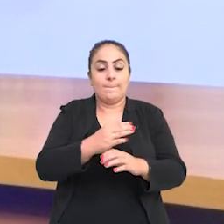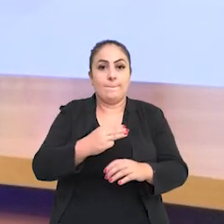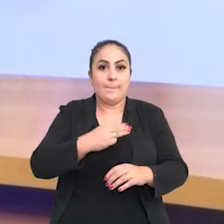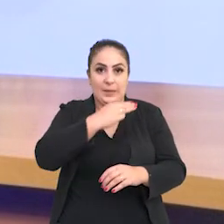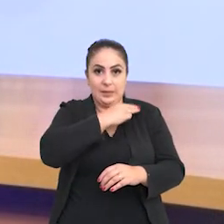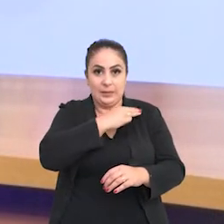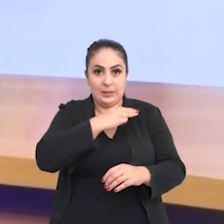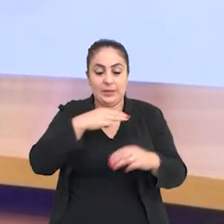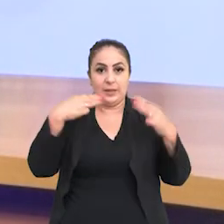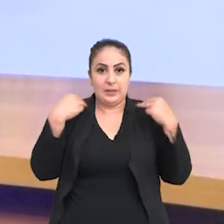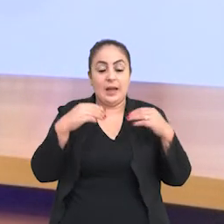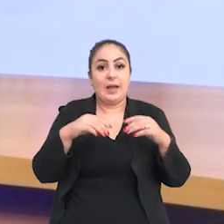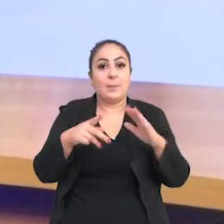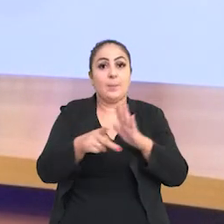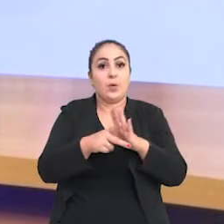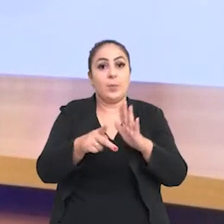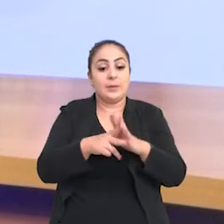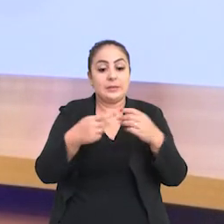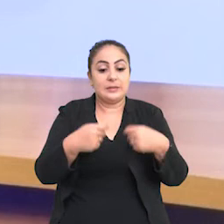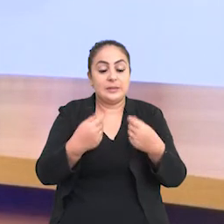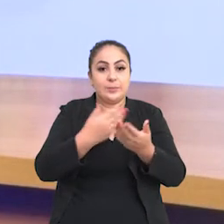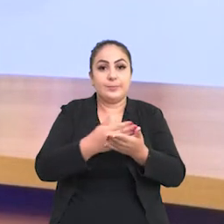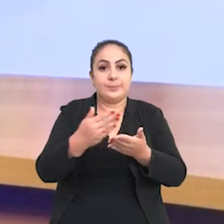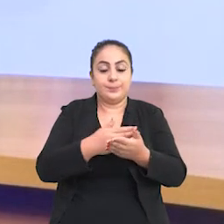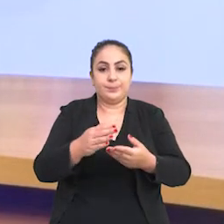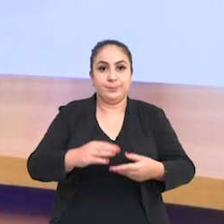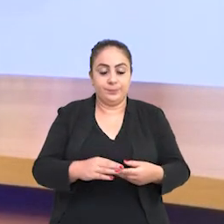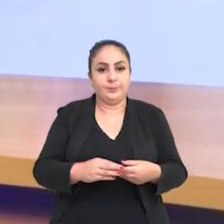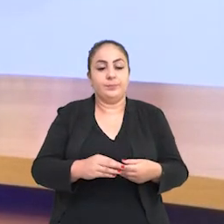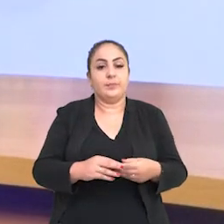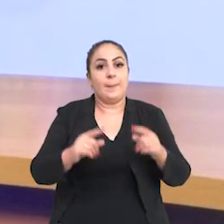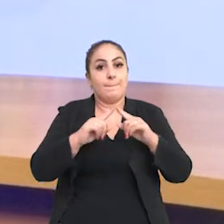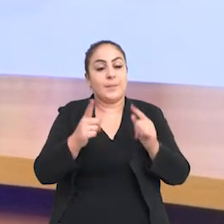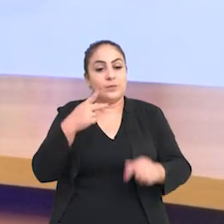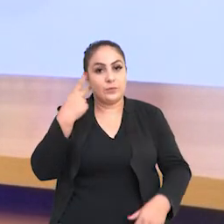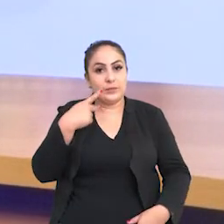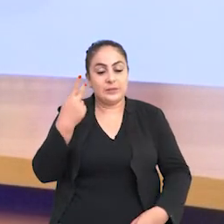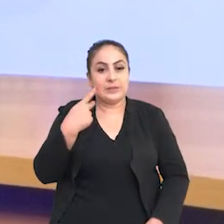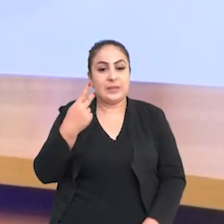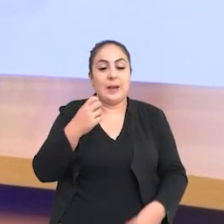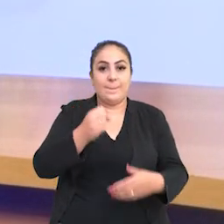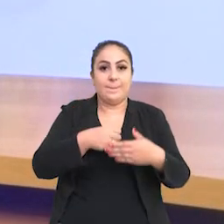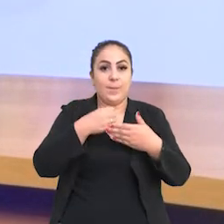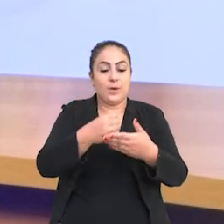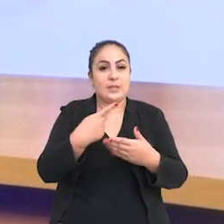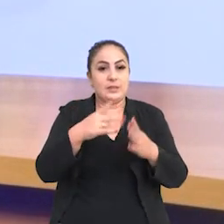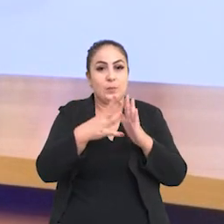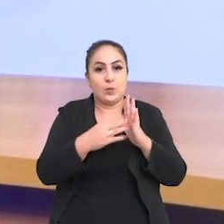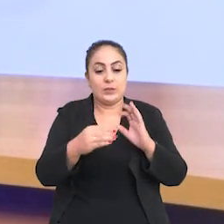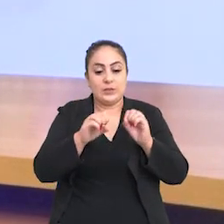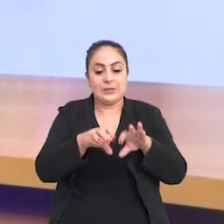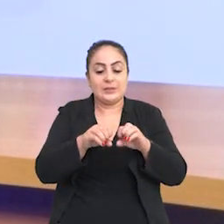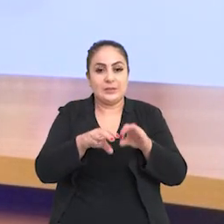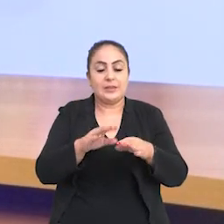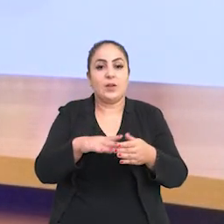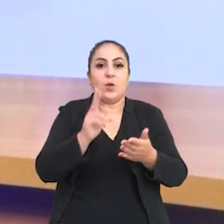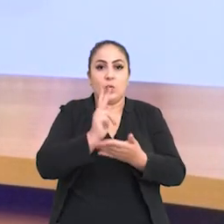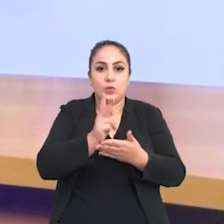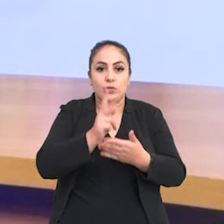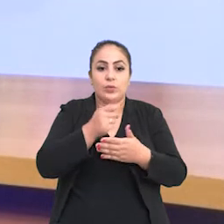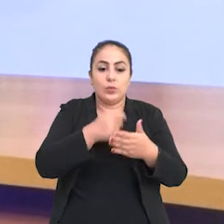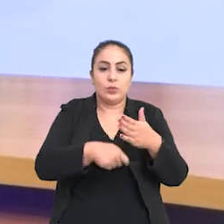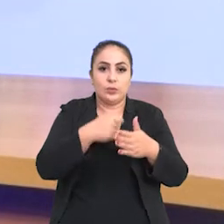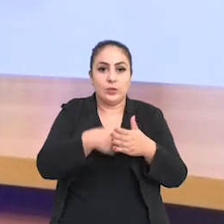-militares em razão da necessidade de uma contrapartida. Mas os vereadores que apoiam este modelo de